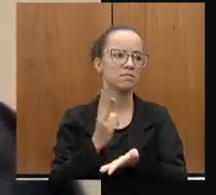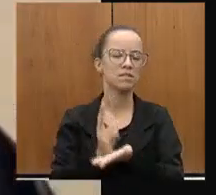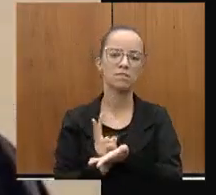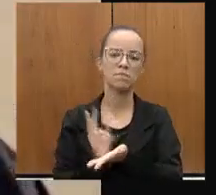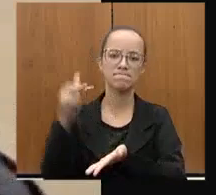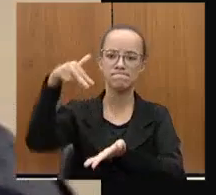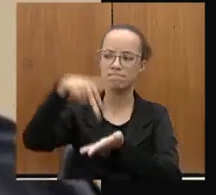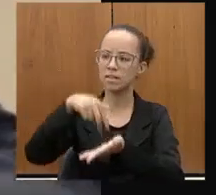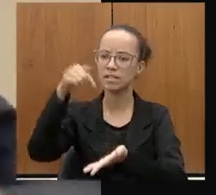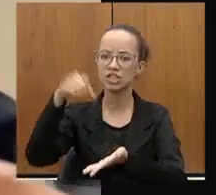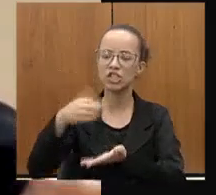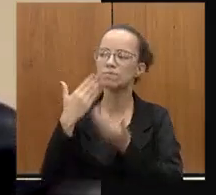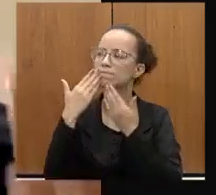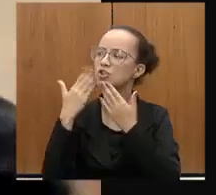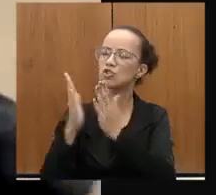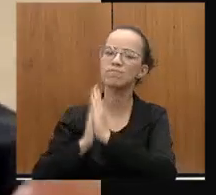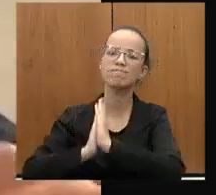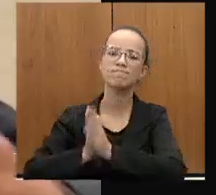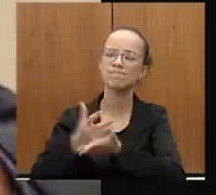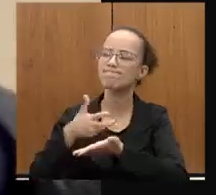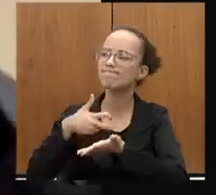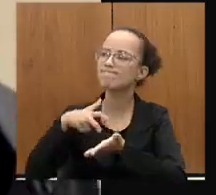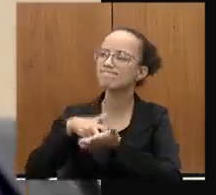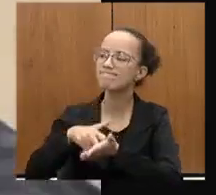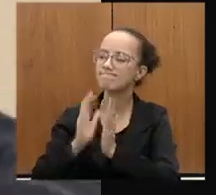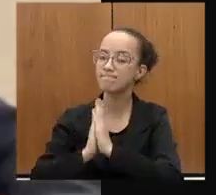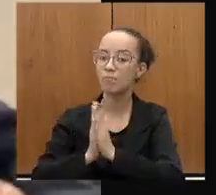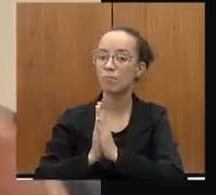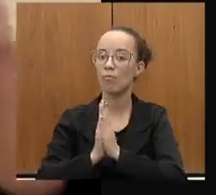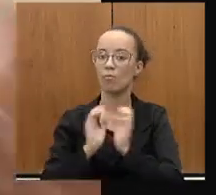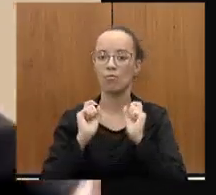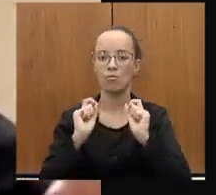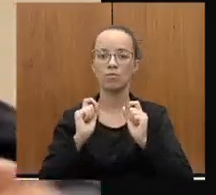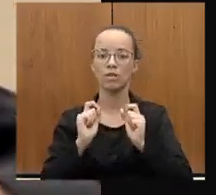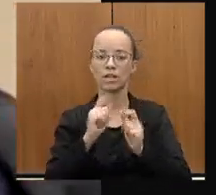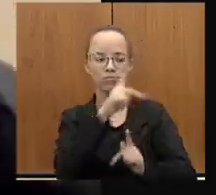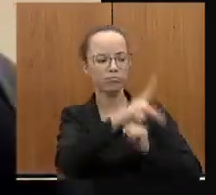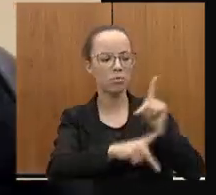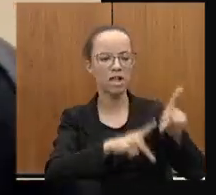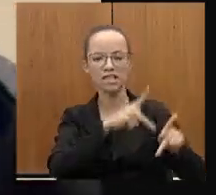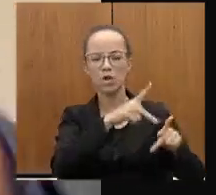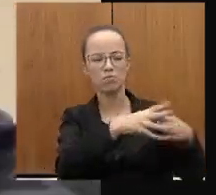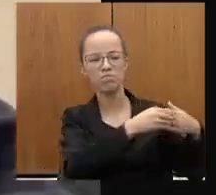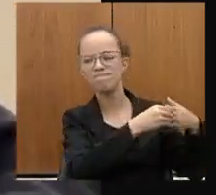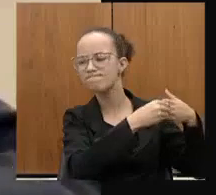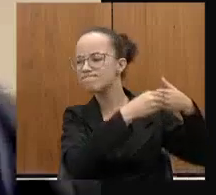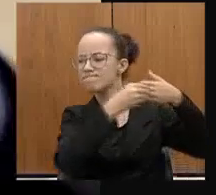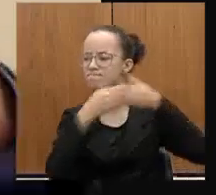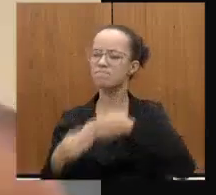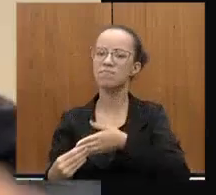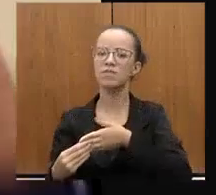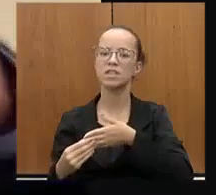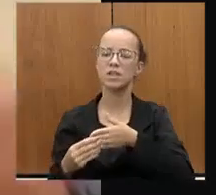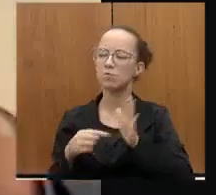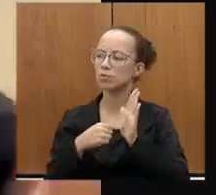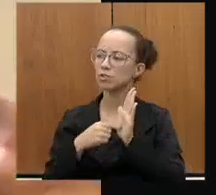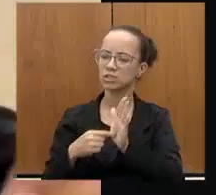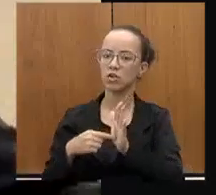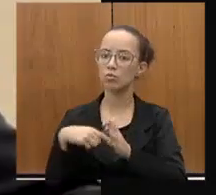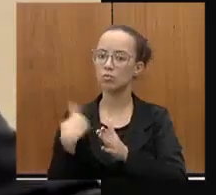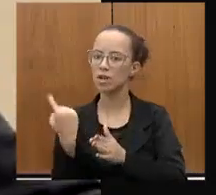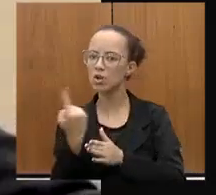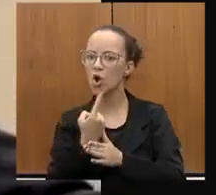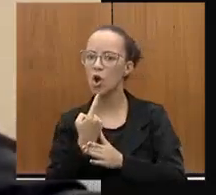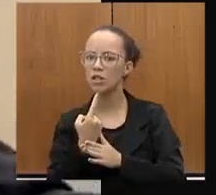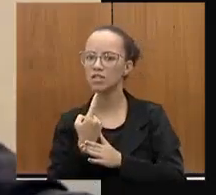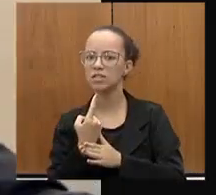gabinete, veio suplicar, veio implorar, trazendo aqui a população, trazendo o choro, o clamor, o grito daquelas